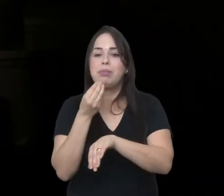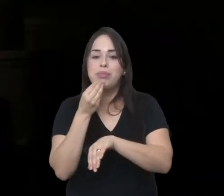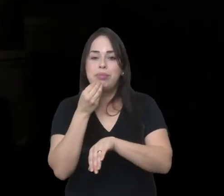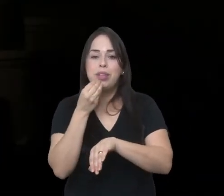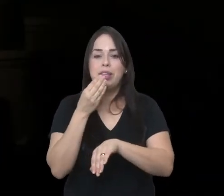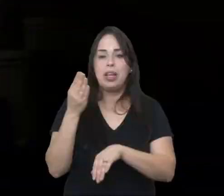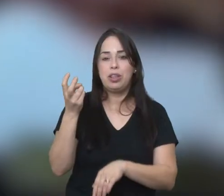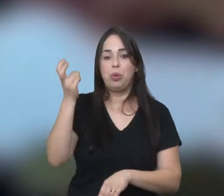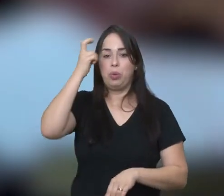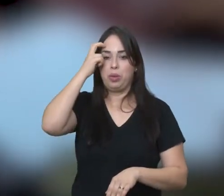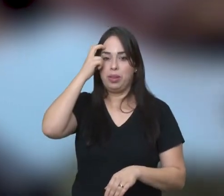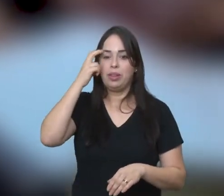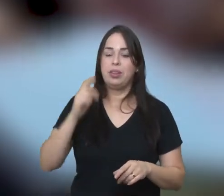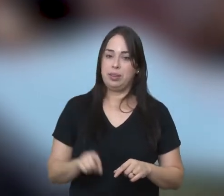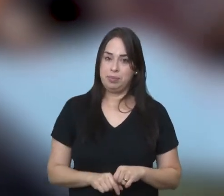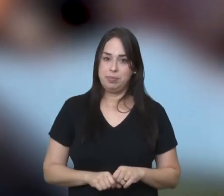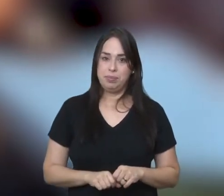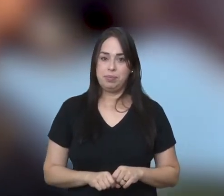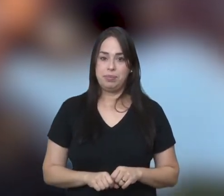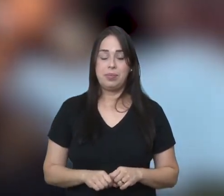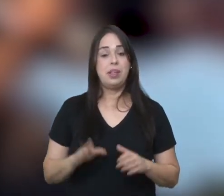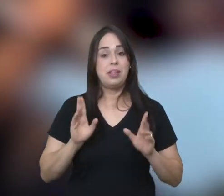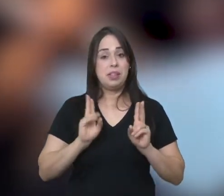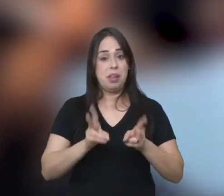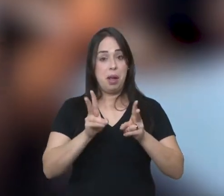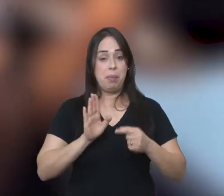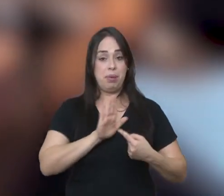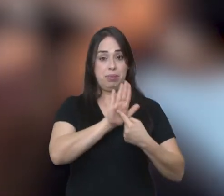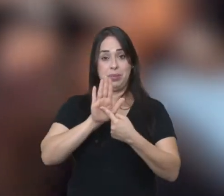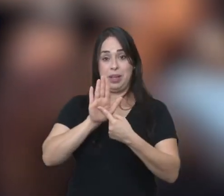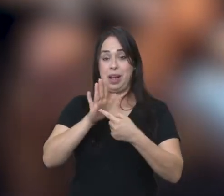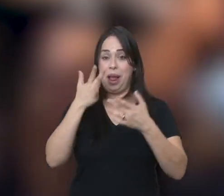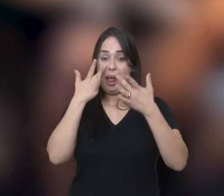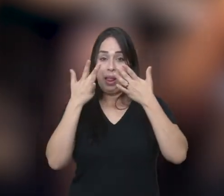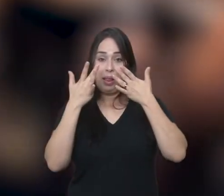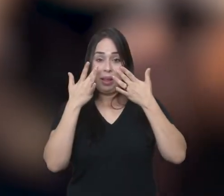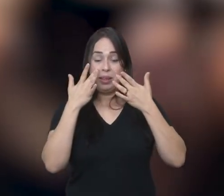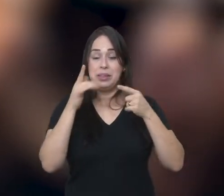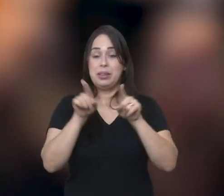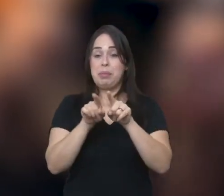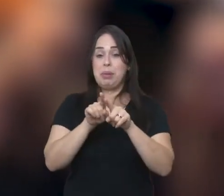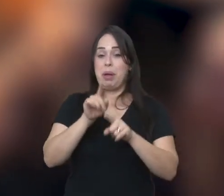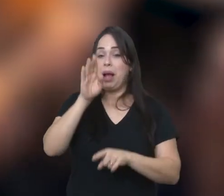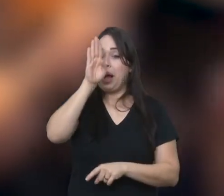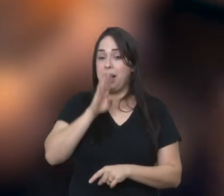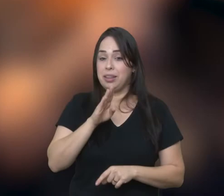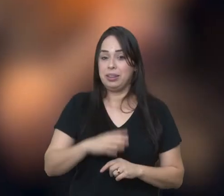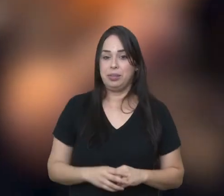município como um todo que é presenteado com apresentações gratuitas belíssimas ao longo do ano.